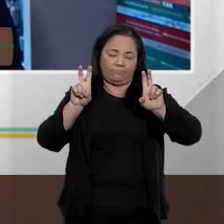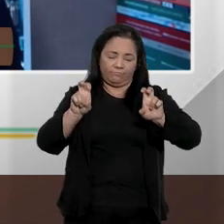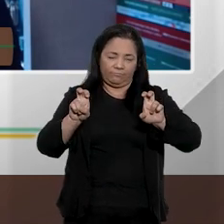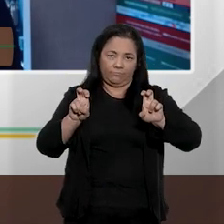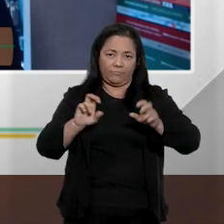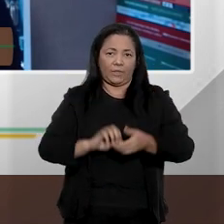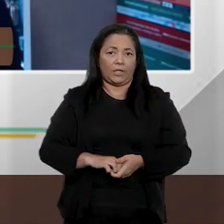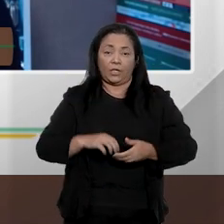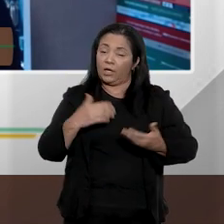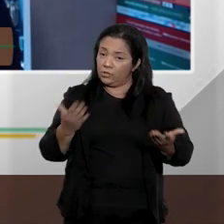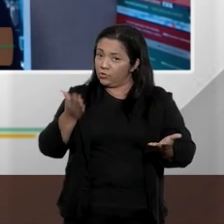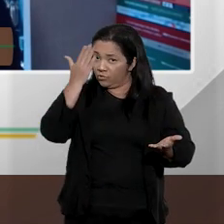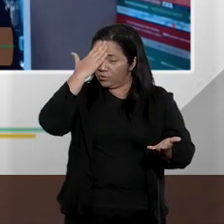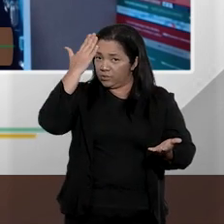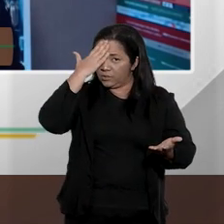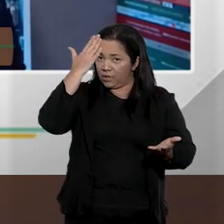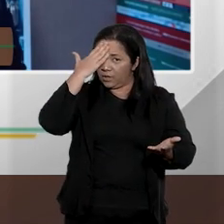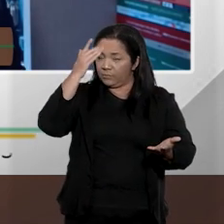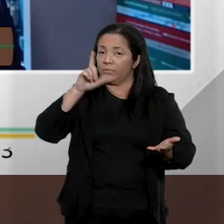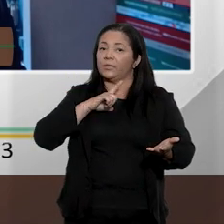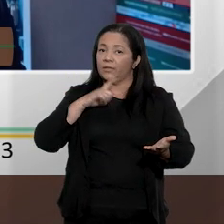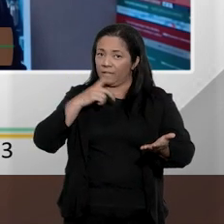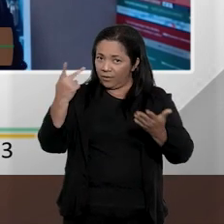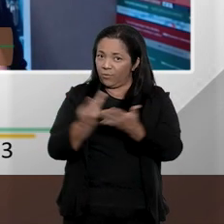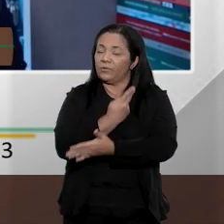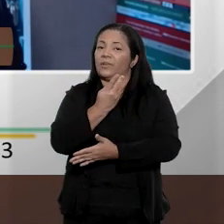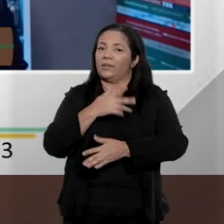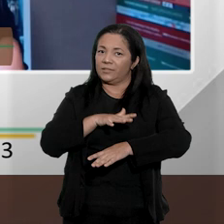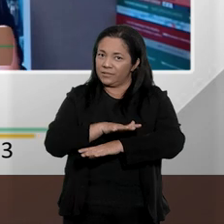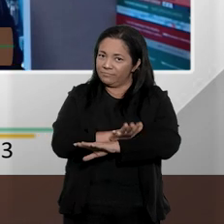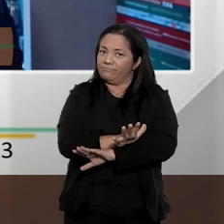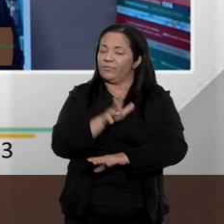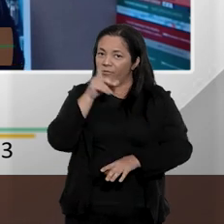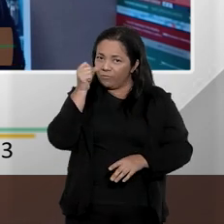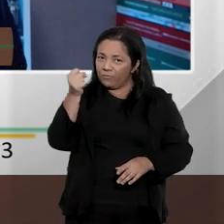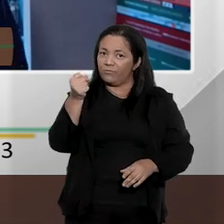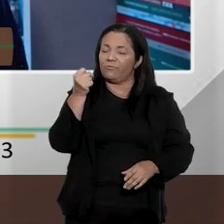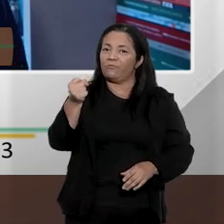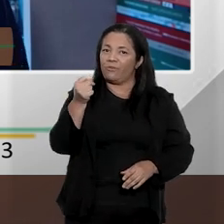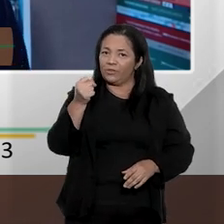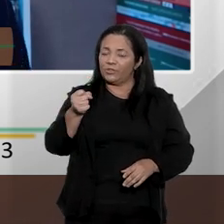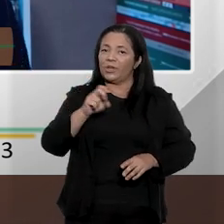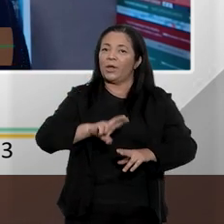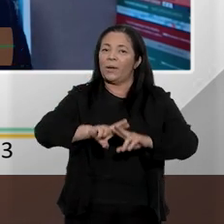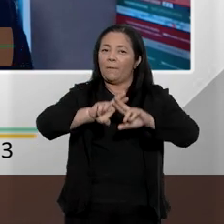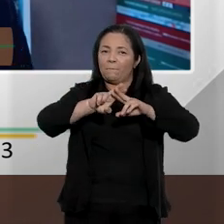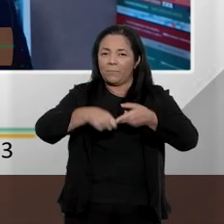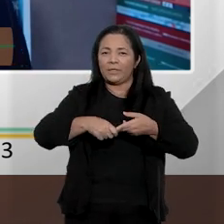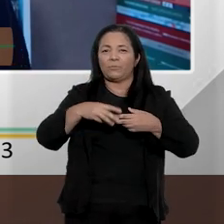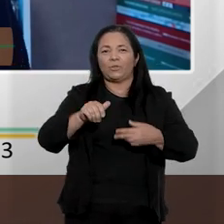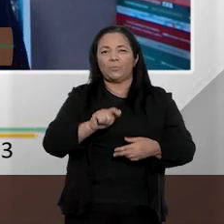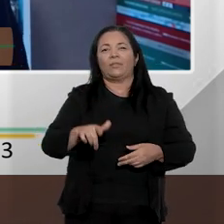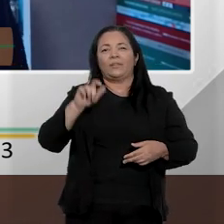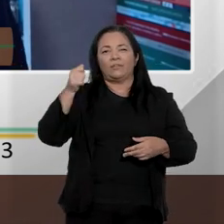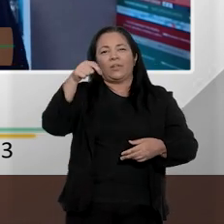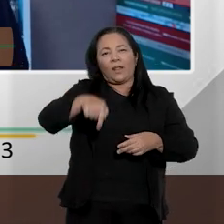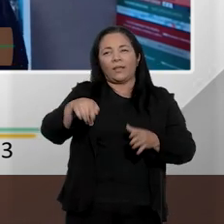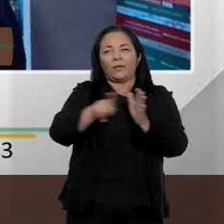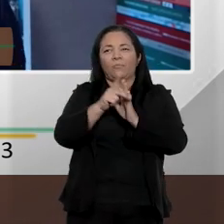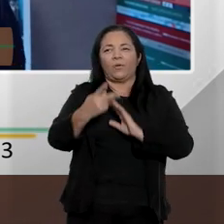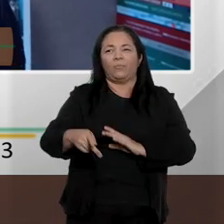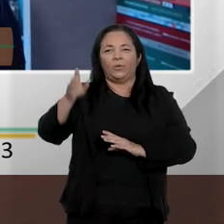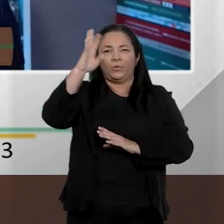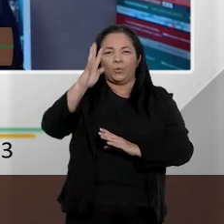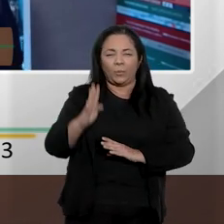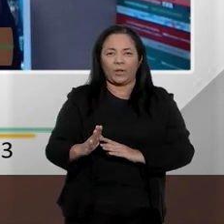não temos dúvida de que assola de maneira muito mais forte as religiões de matriz africana no nosso país. É óbvio que,